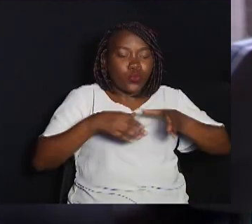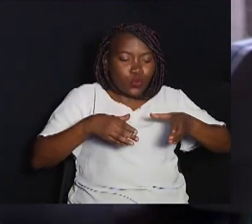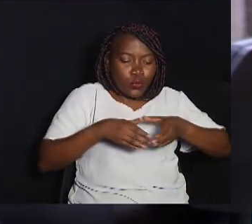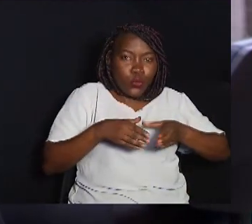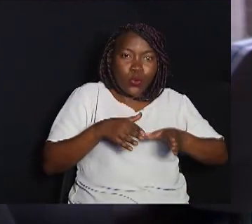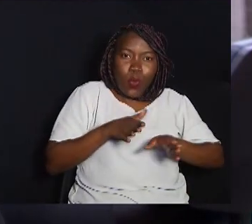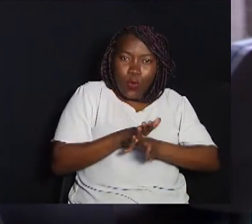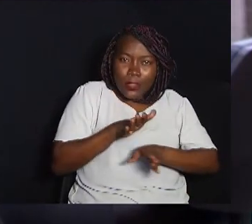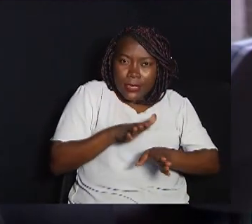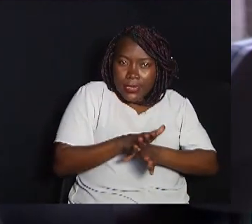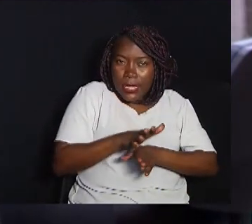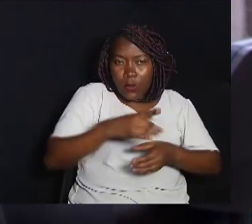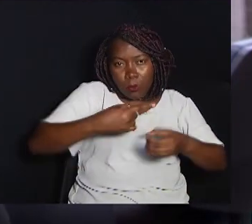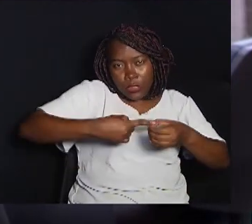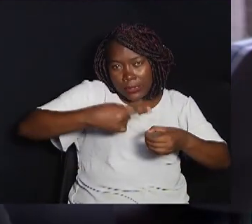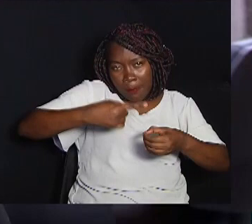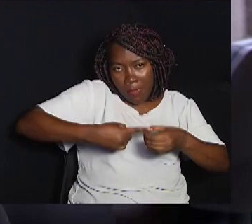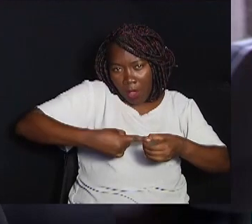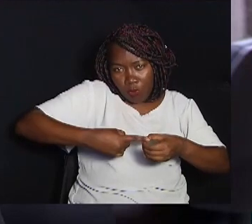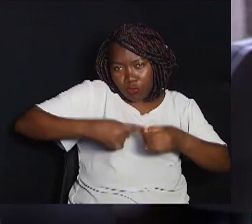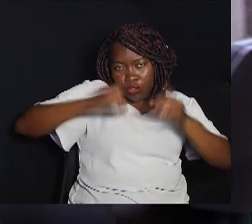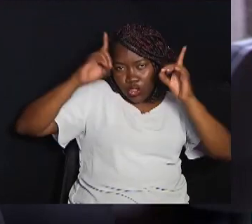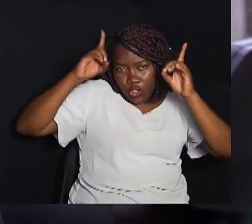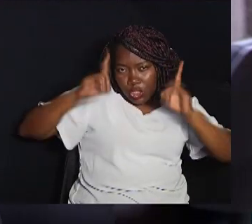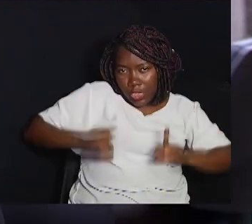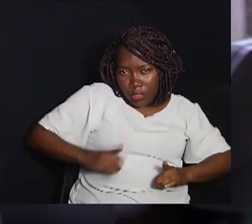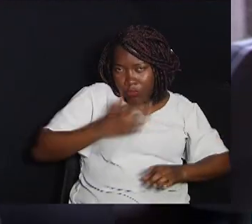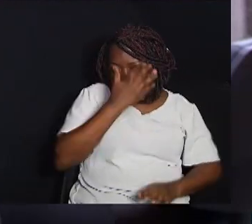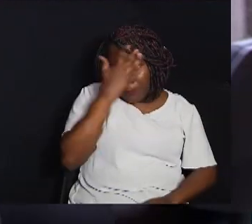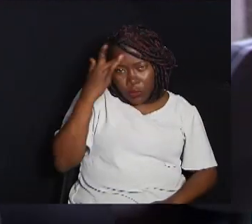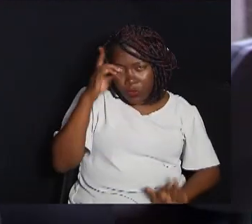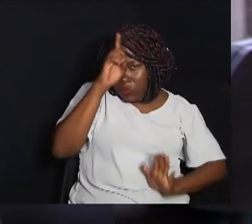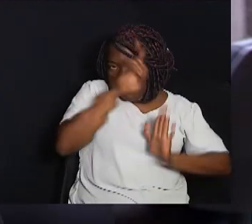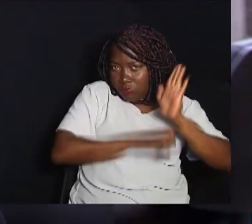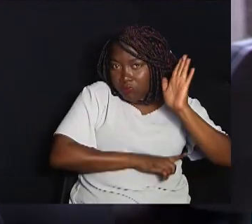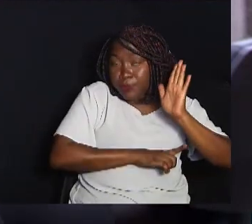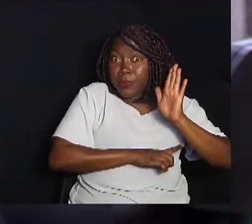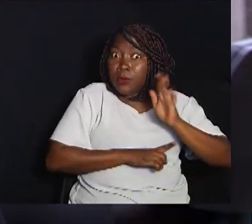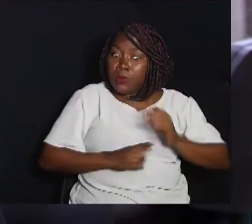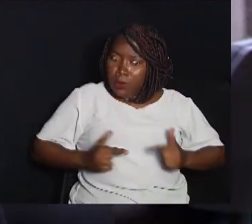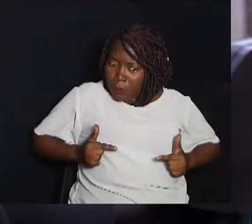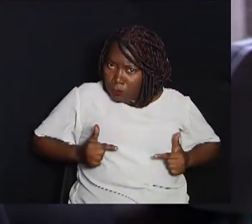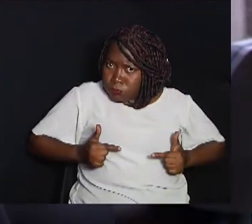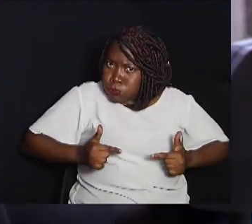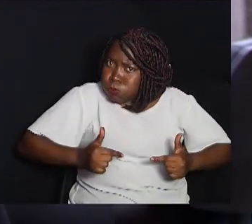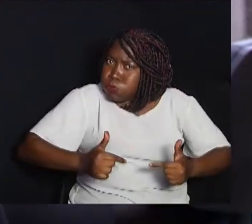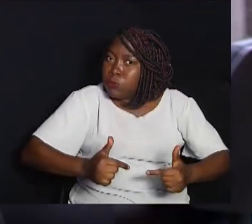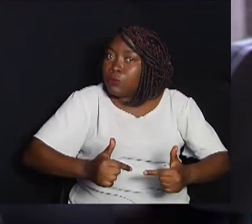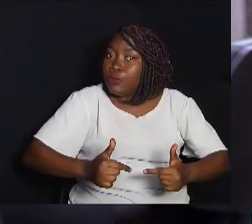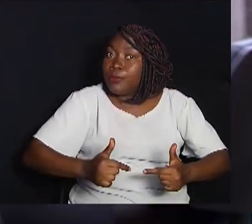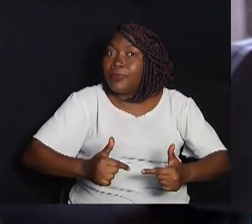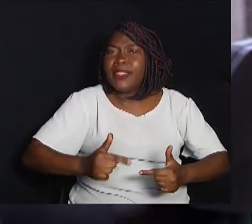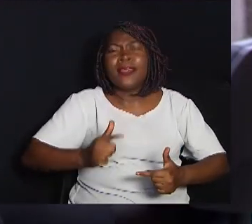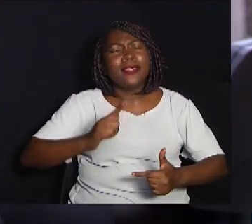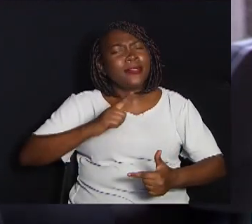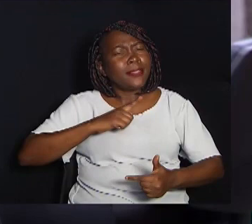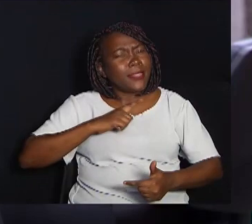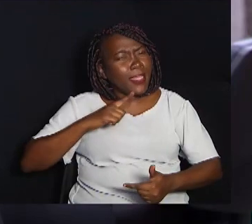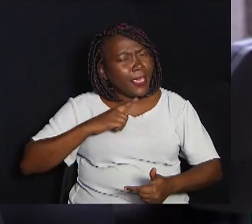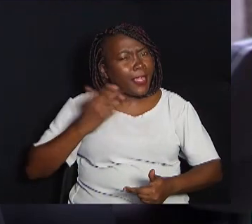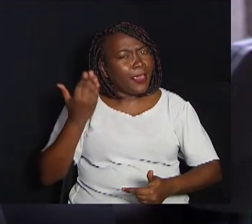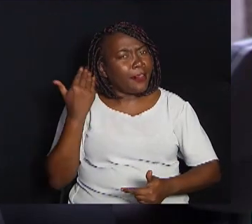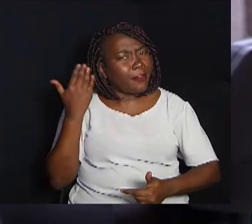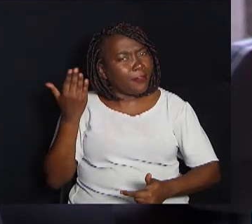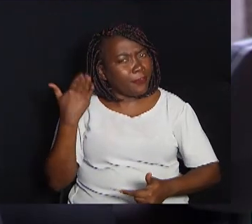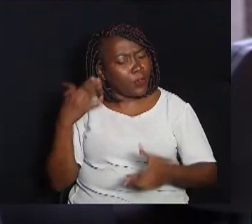pessoas, dos direitos das pessoas com deficiência muito atuante Ela já teve uma comissão